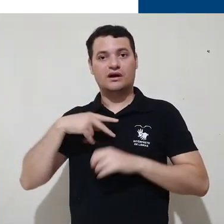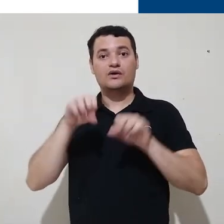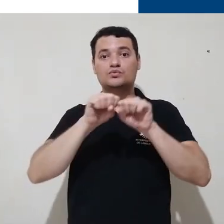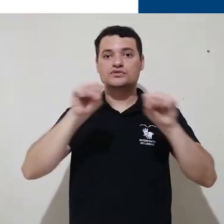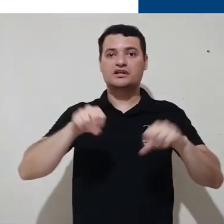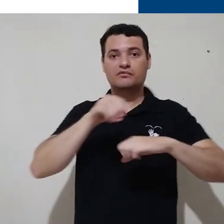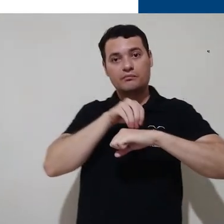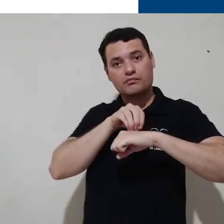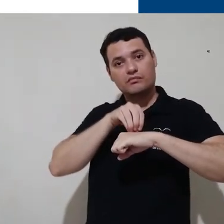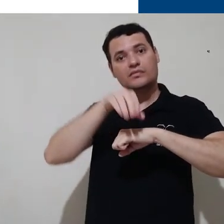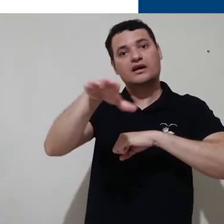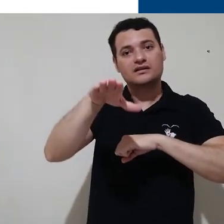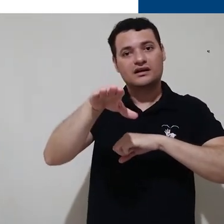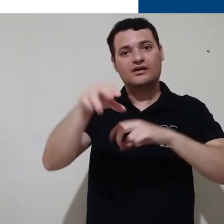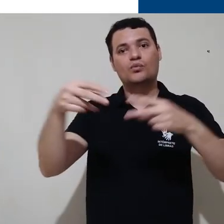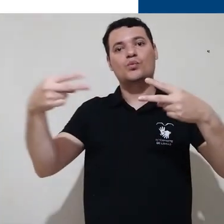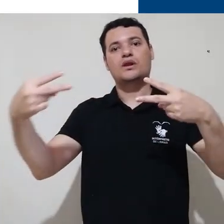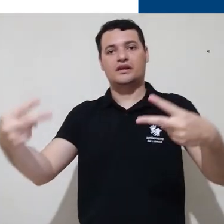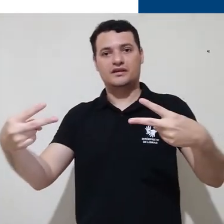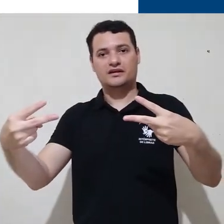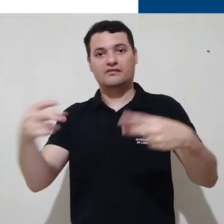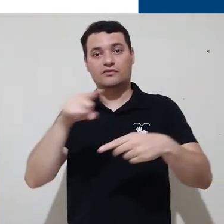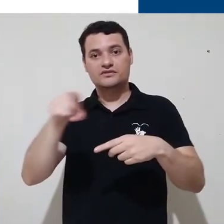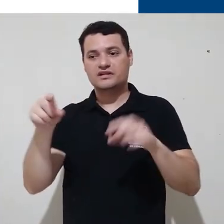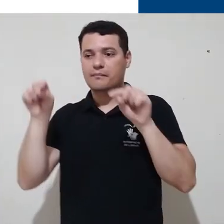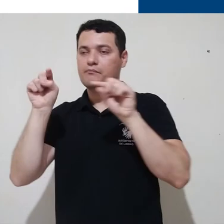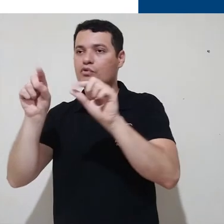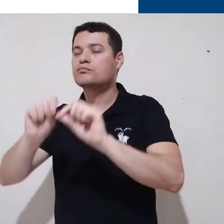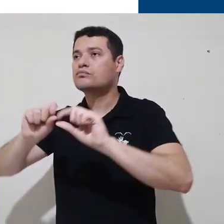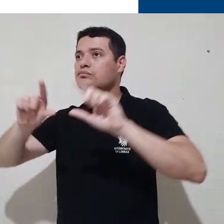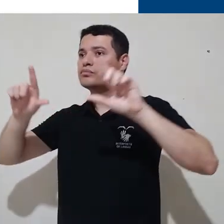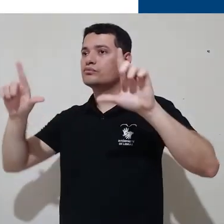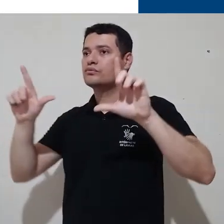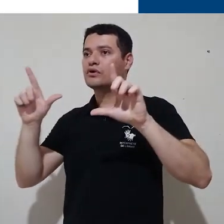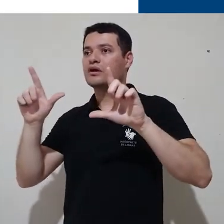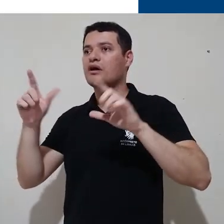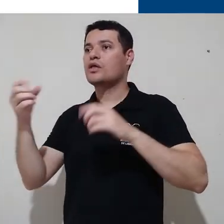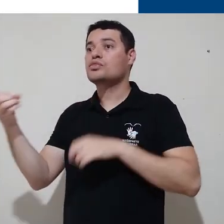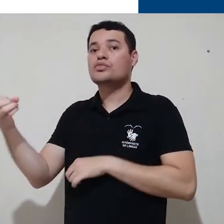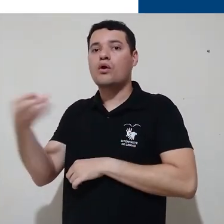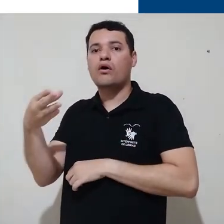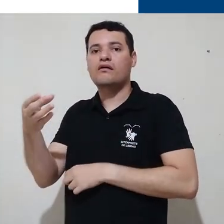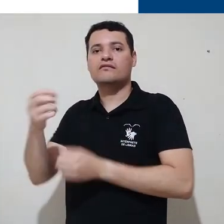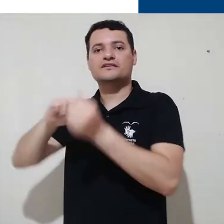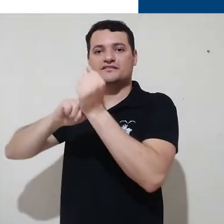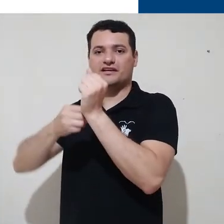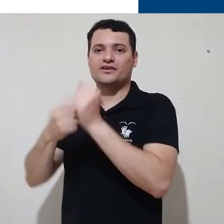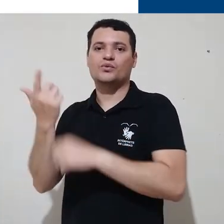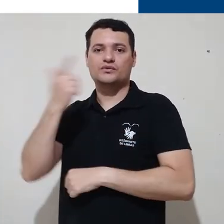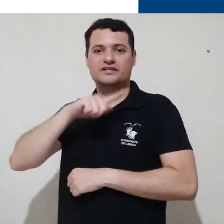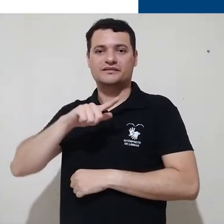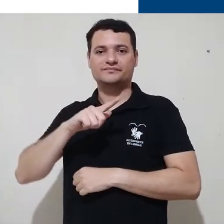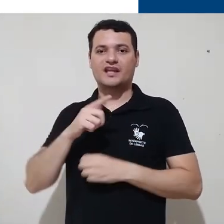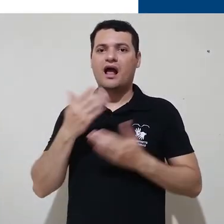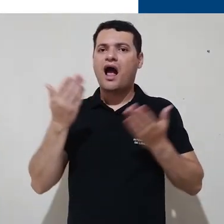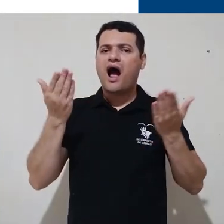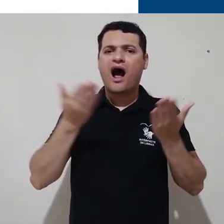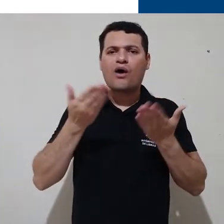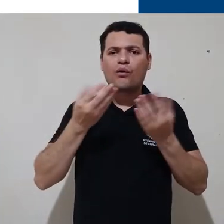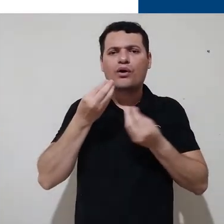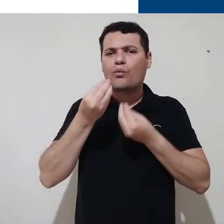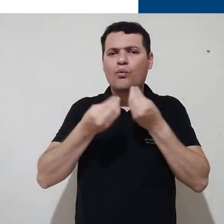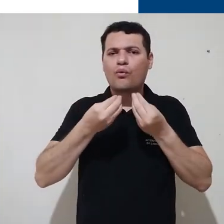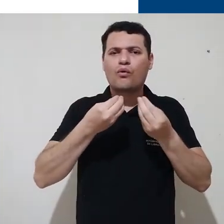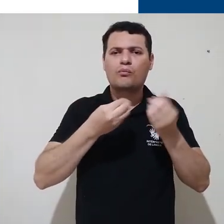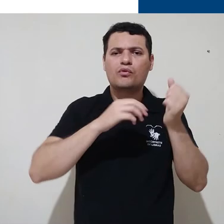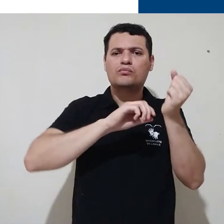um e-mail com um link que dará acesso a uma página onde você pode escolher sua nova senha. E agora faremos